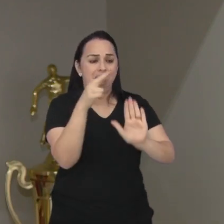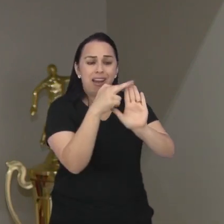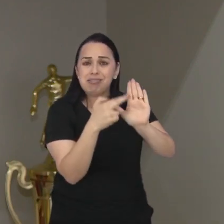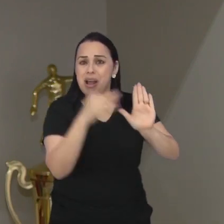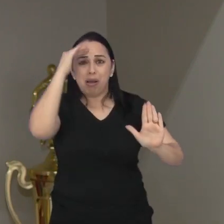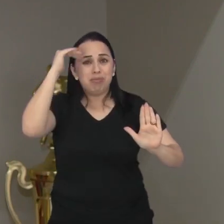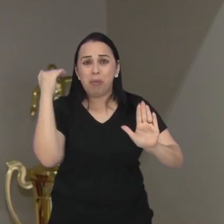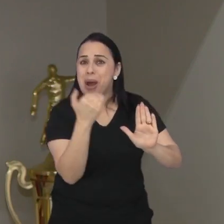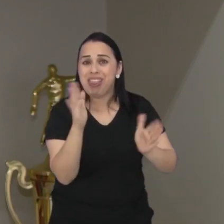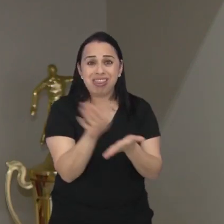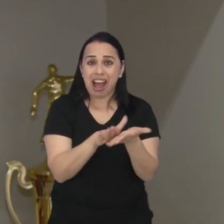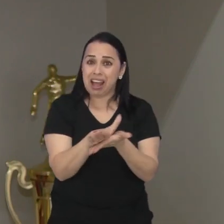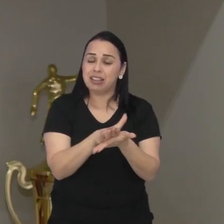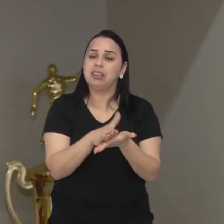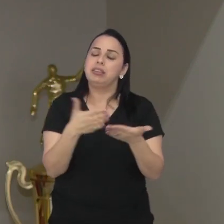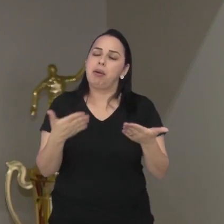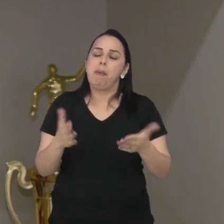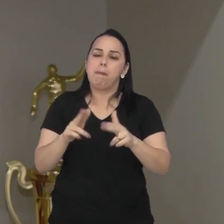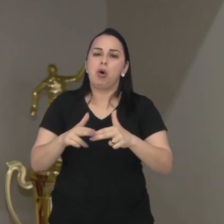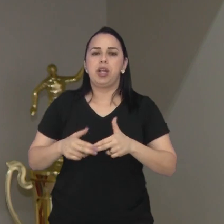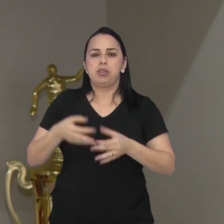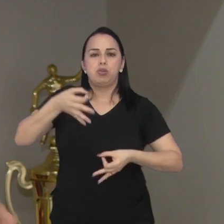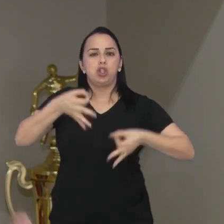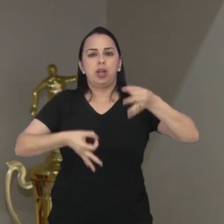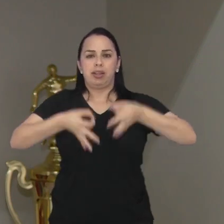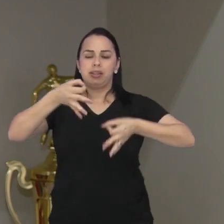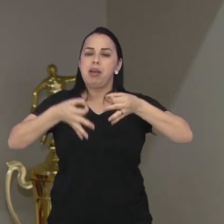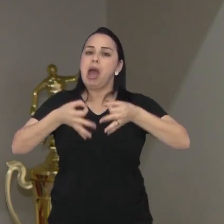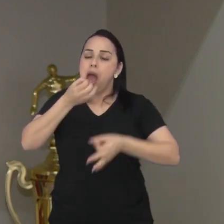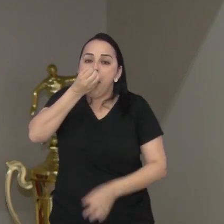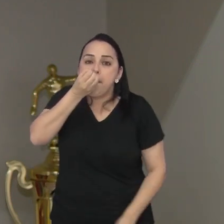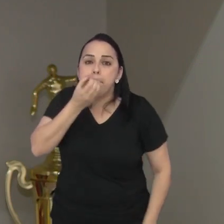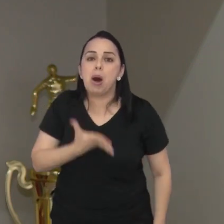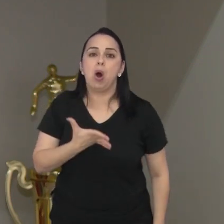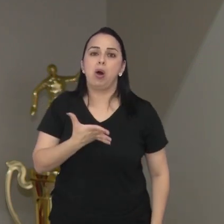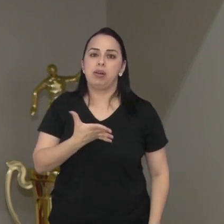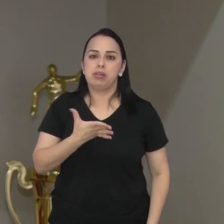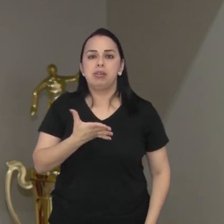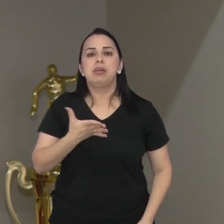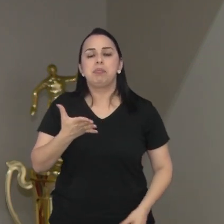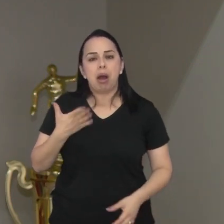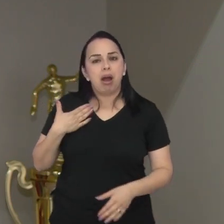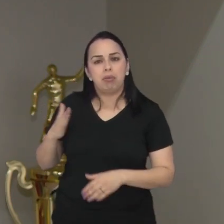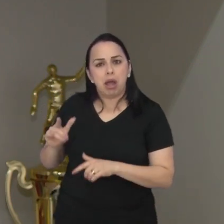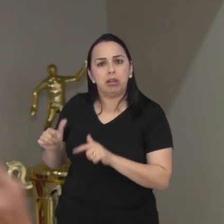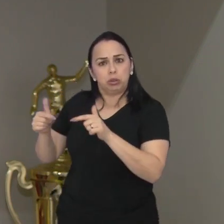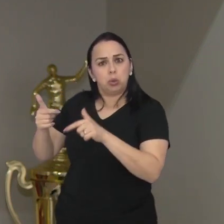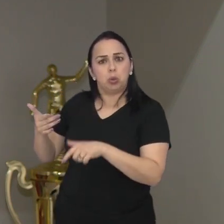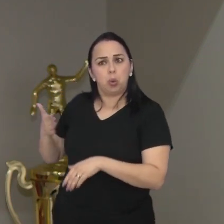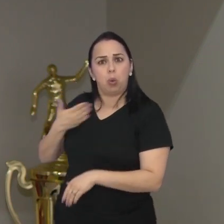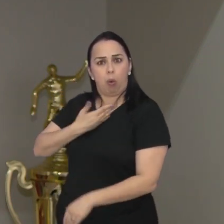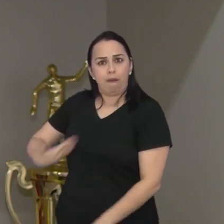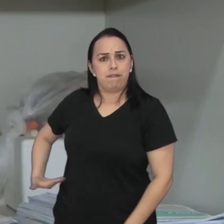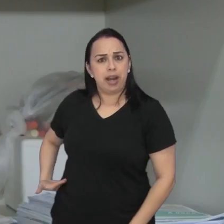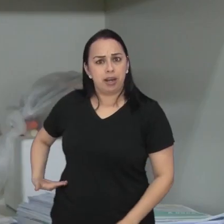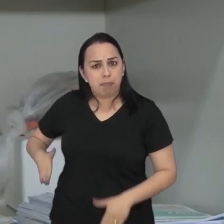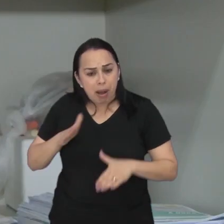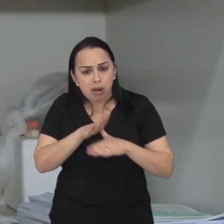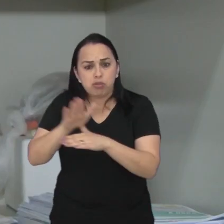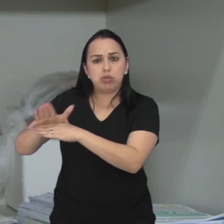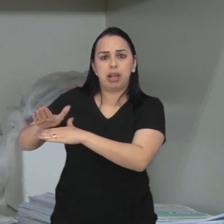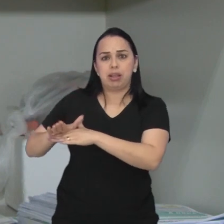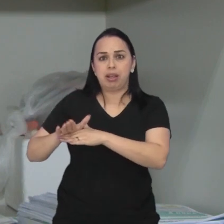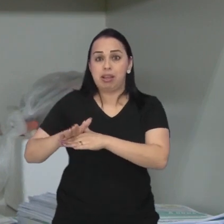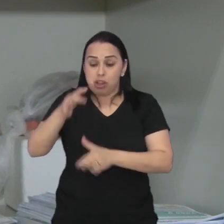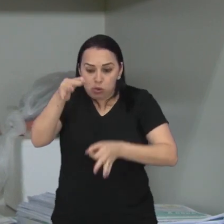desrespeitando as regras da competição. Então, não tenho dúvida que o tribunal vai ser um grande ganho para a cidade, uma grande política pública. O